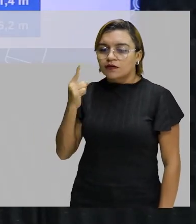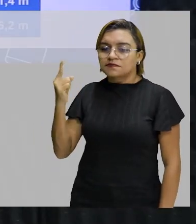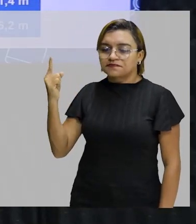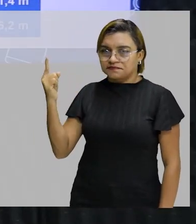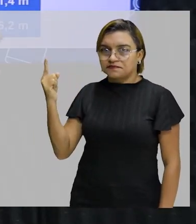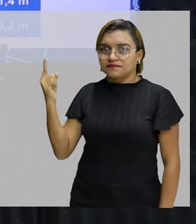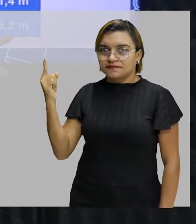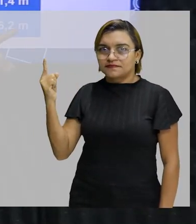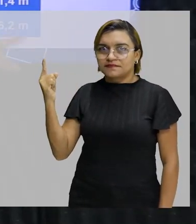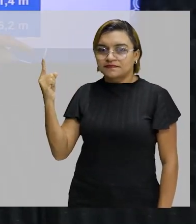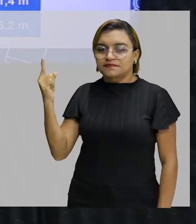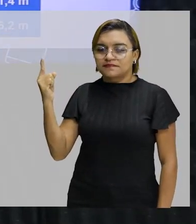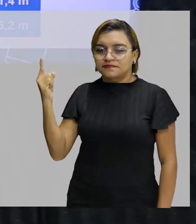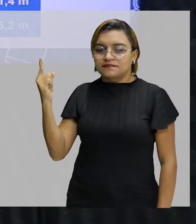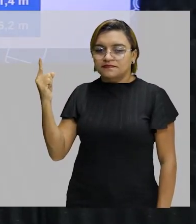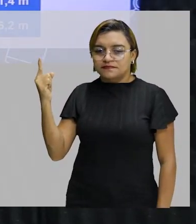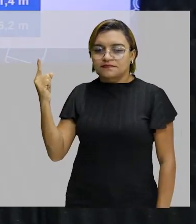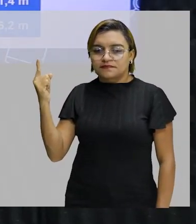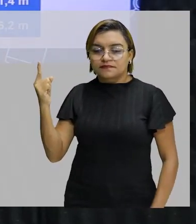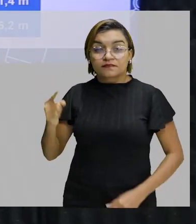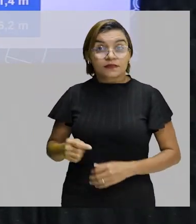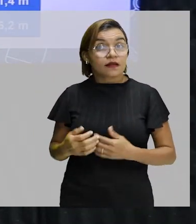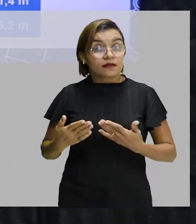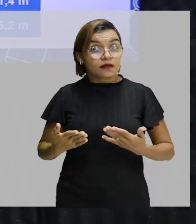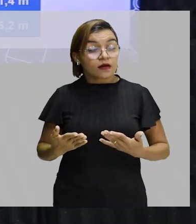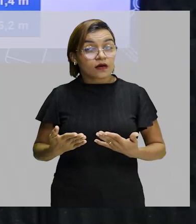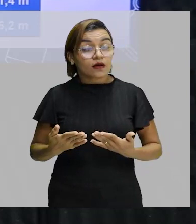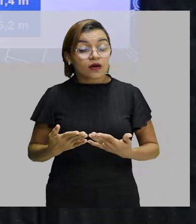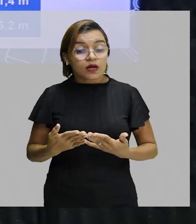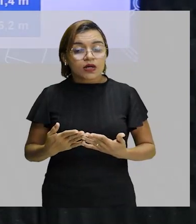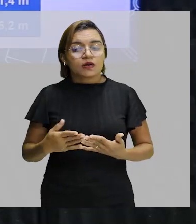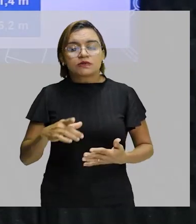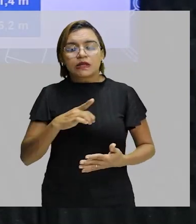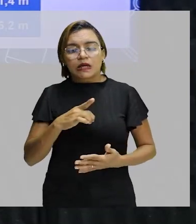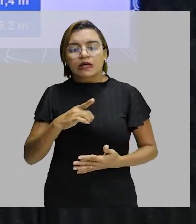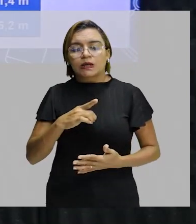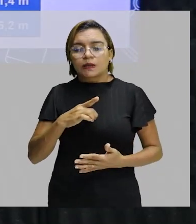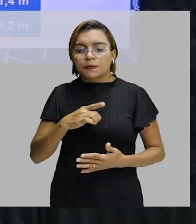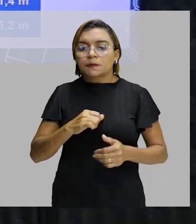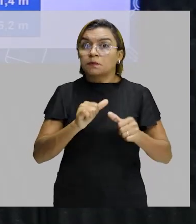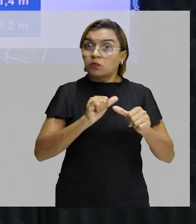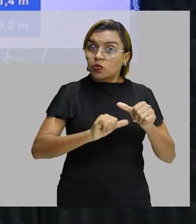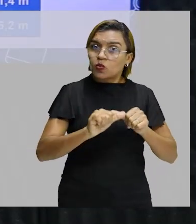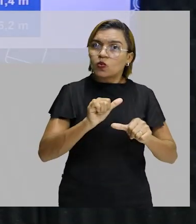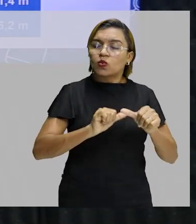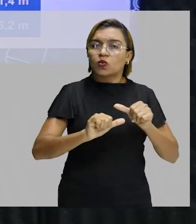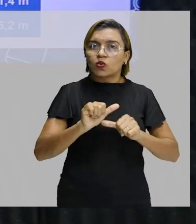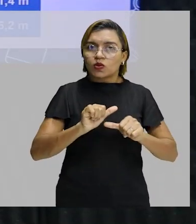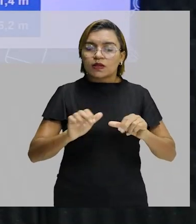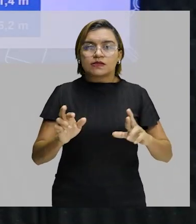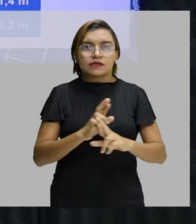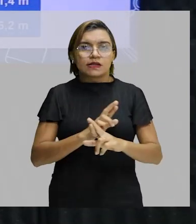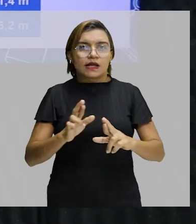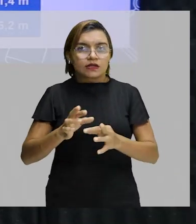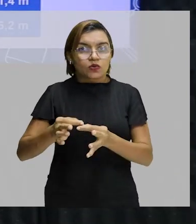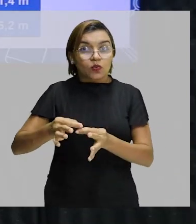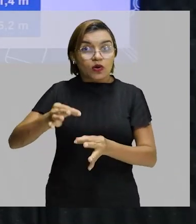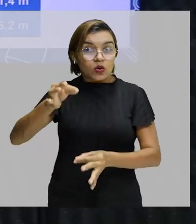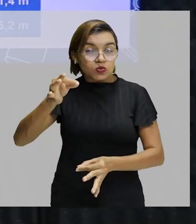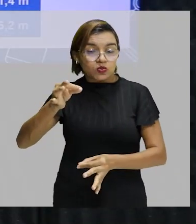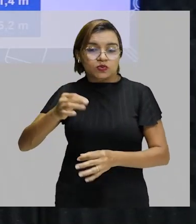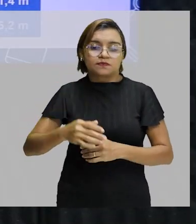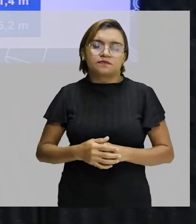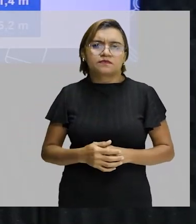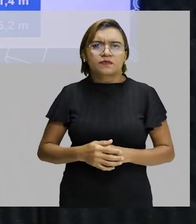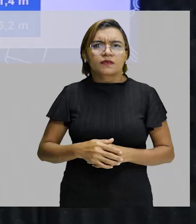,2 centímetros. Então, vai tendo essa mudança em relação à altura. professor, o